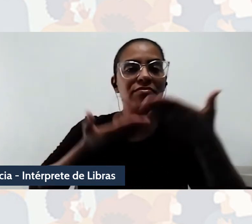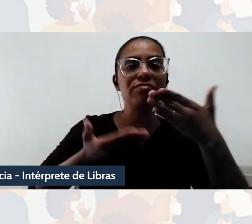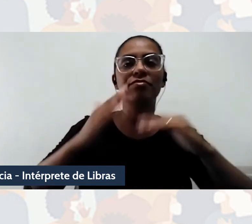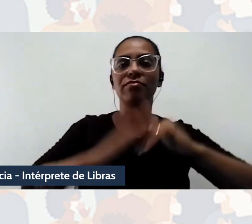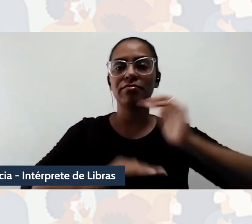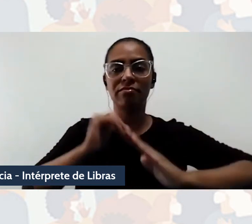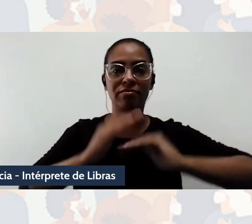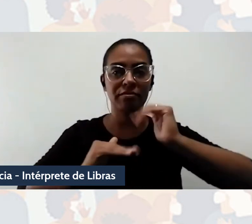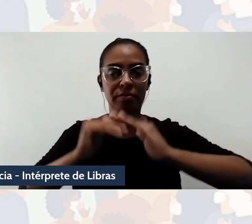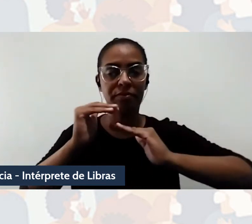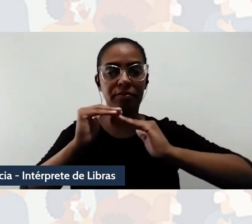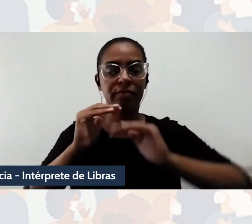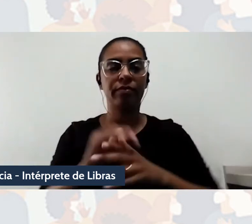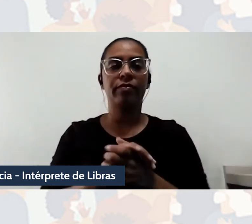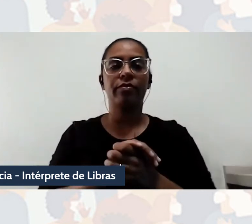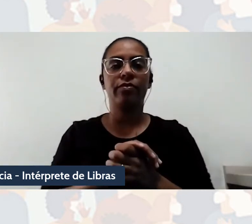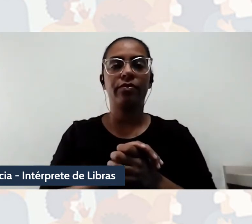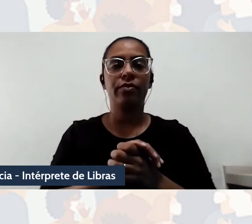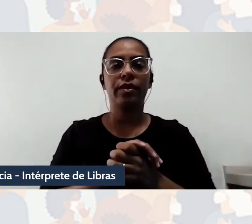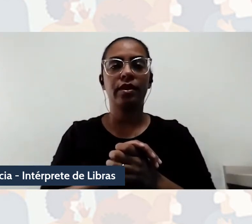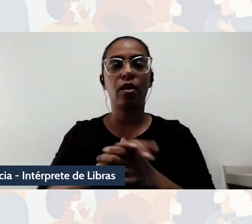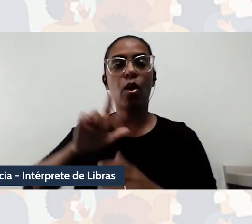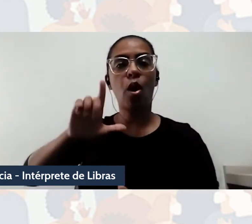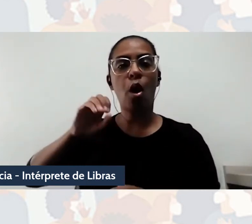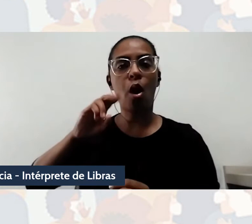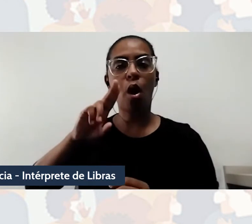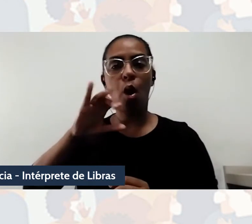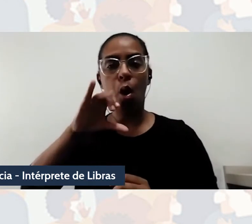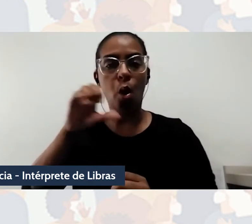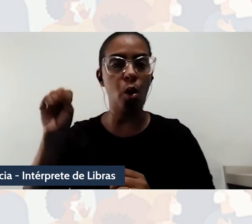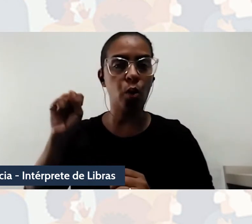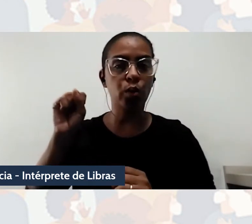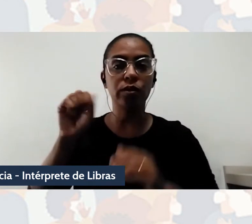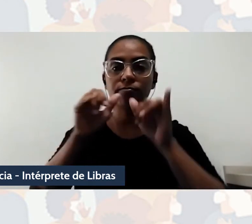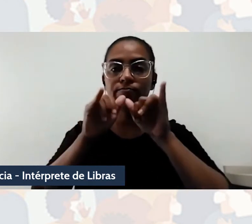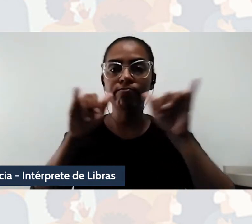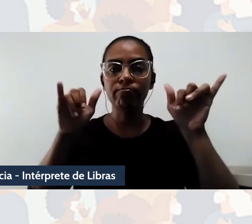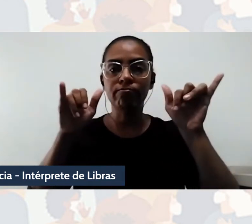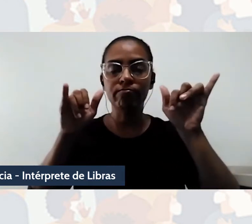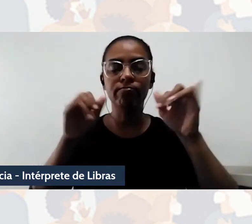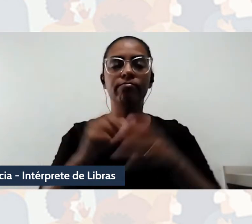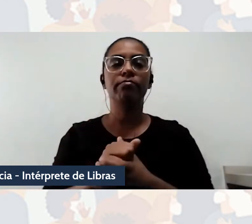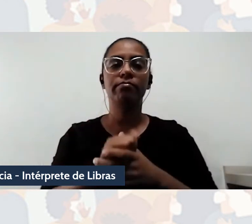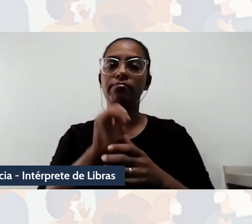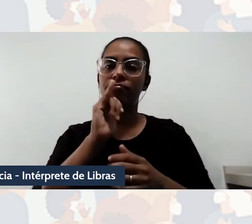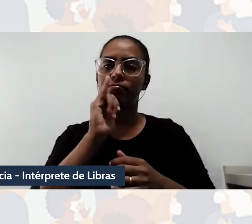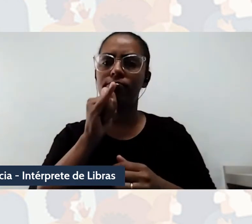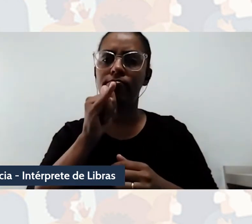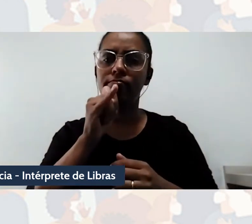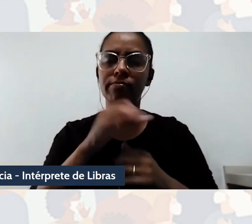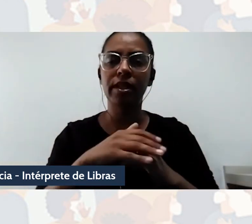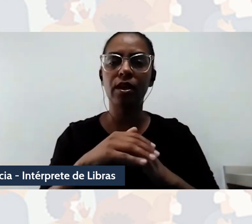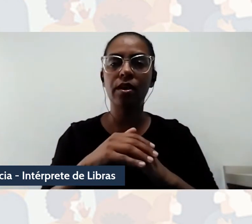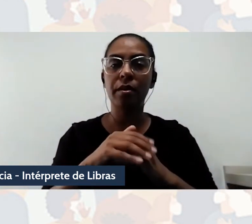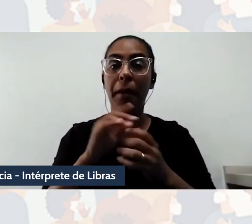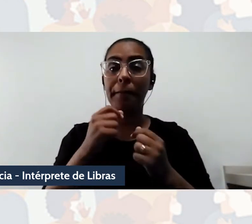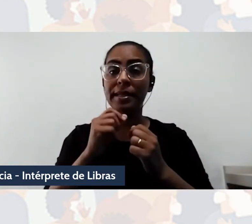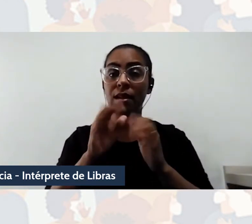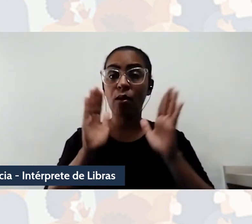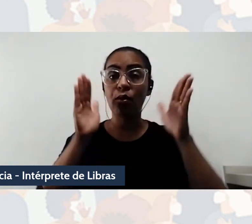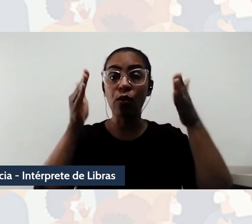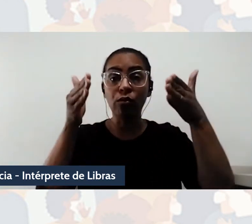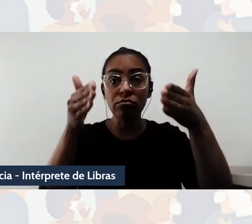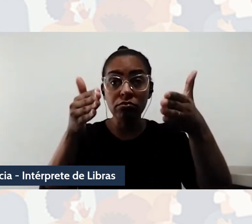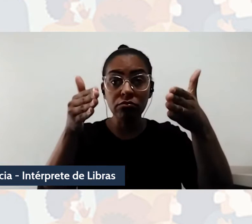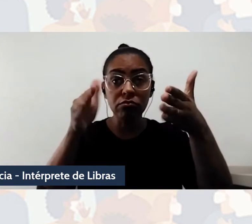movimento do óculos de enunciação eu ainda continuo, eu sugiro que ele é central porque ele propõe